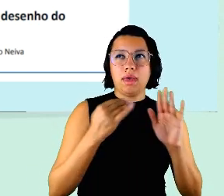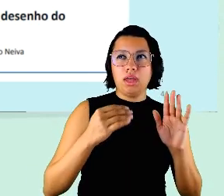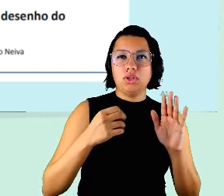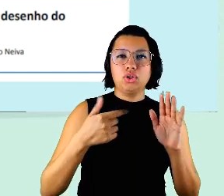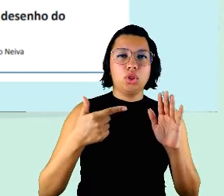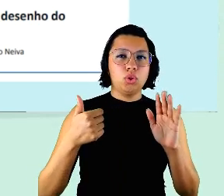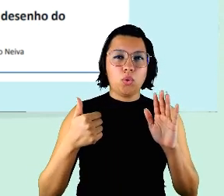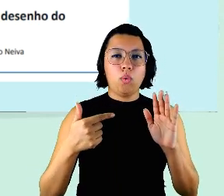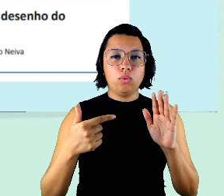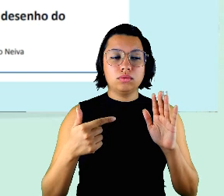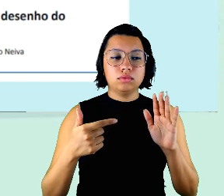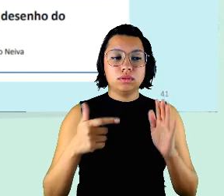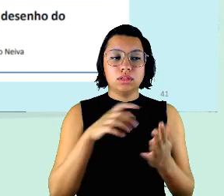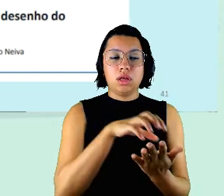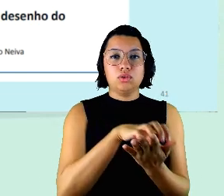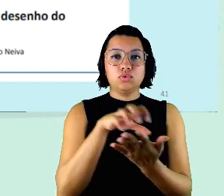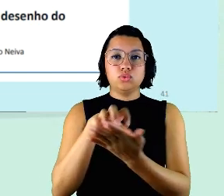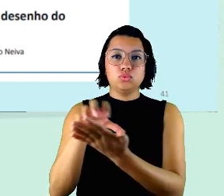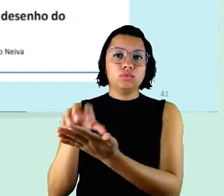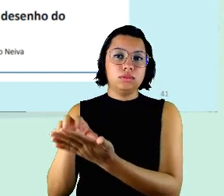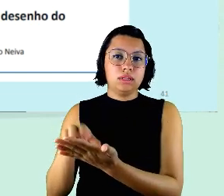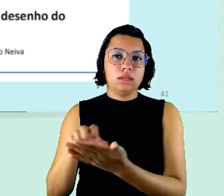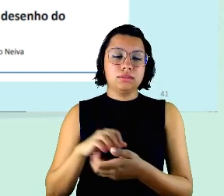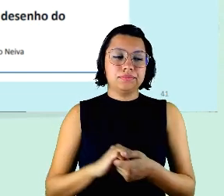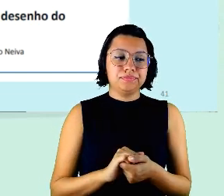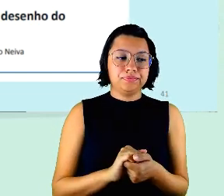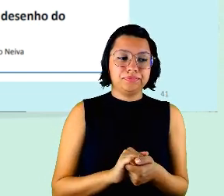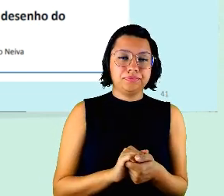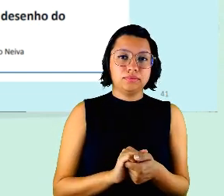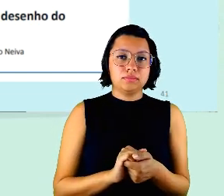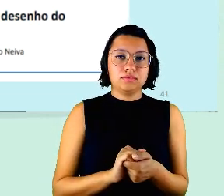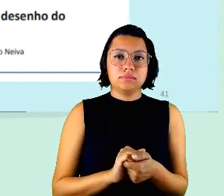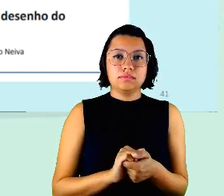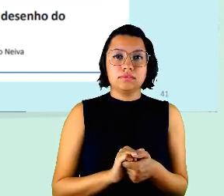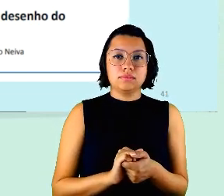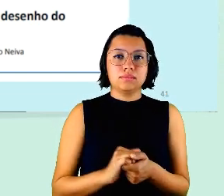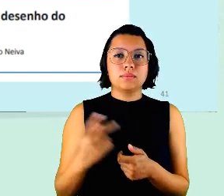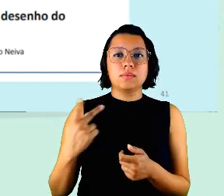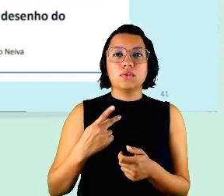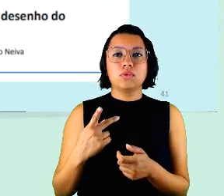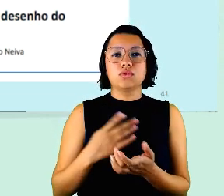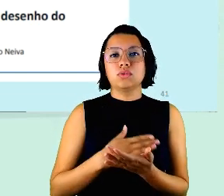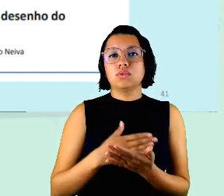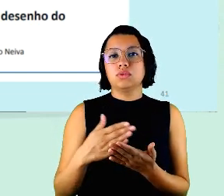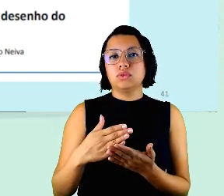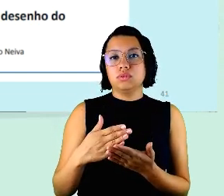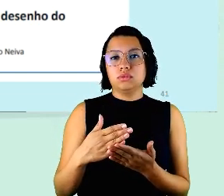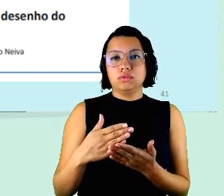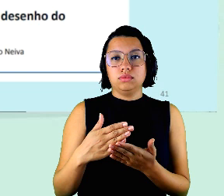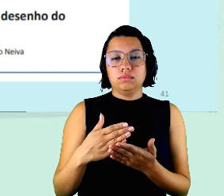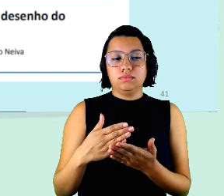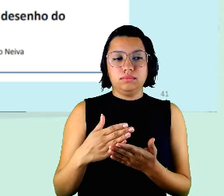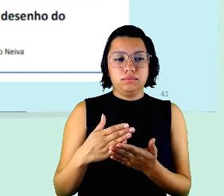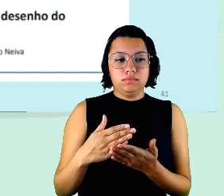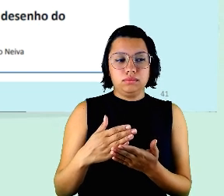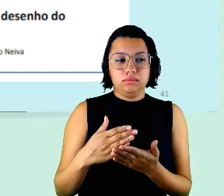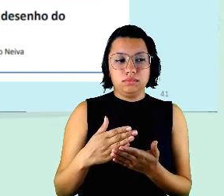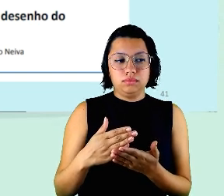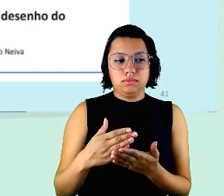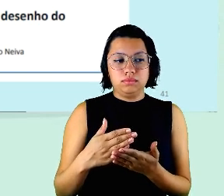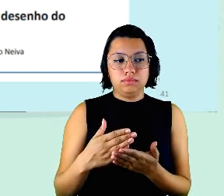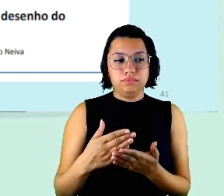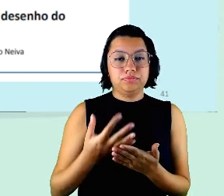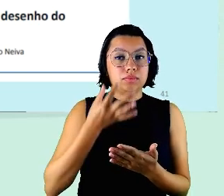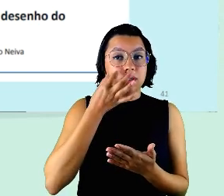nas unidades e nós passamos do do presencial